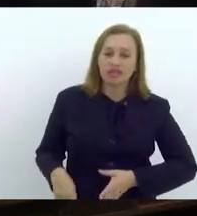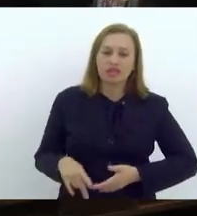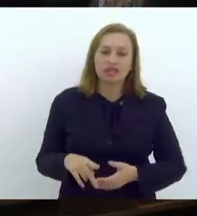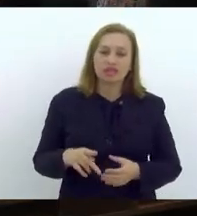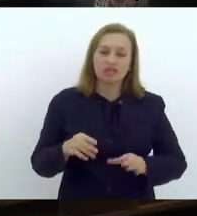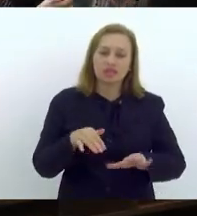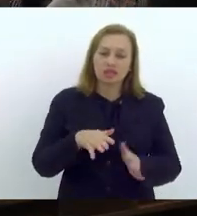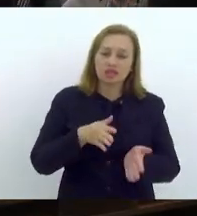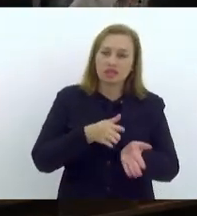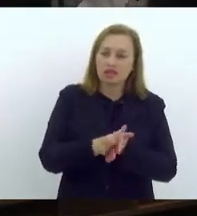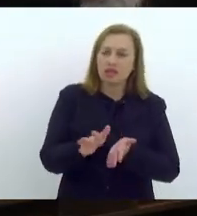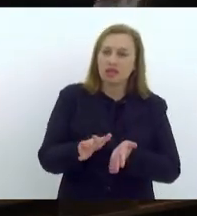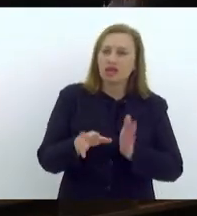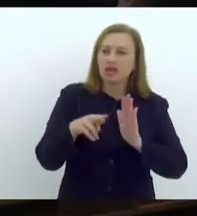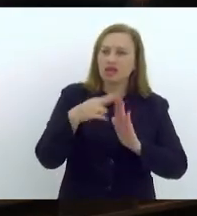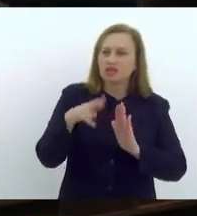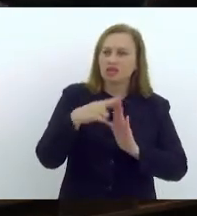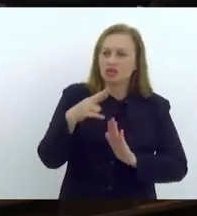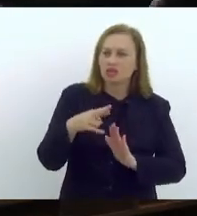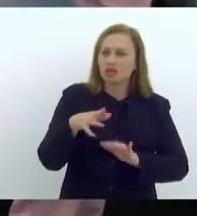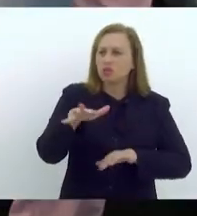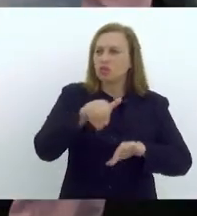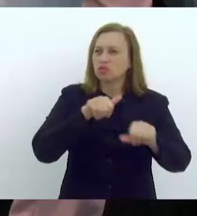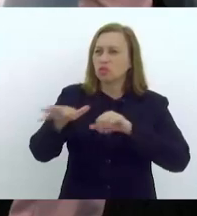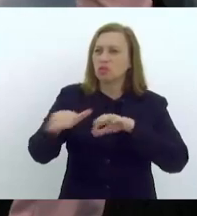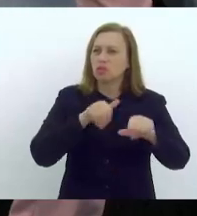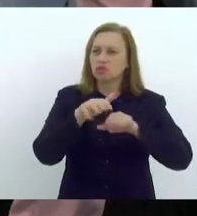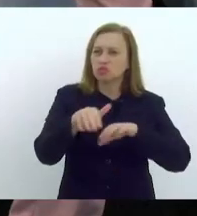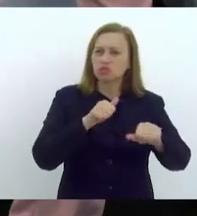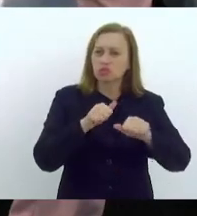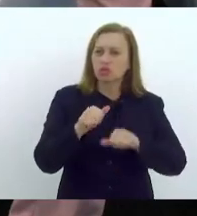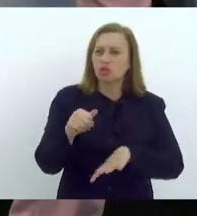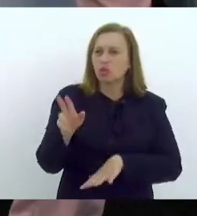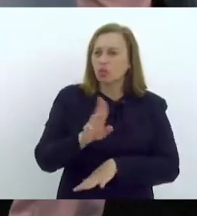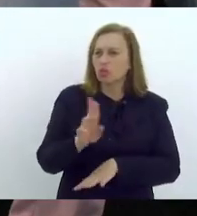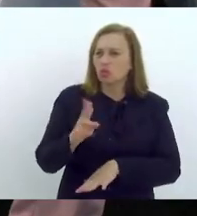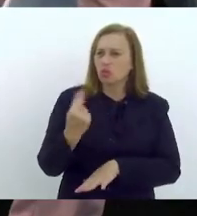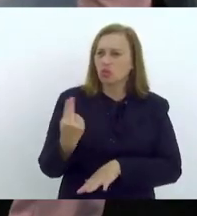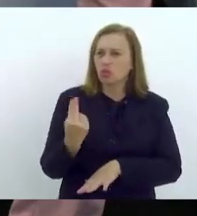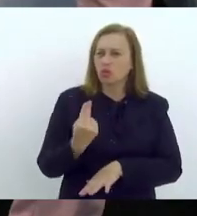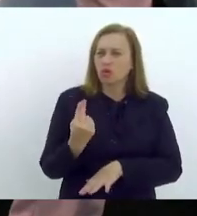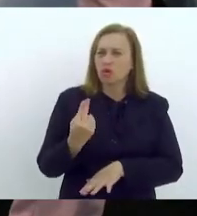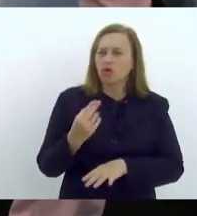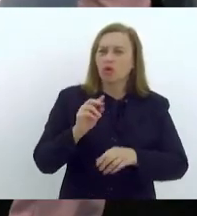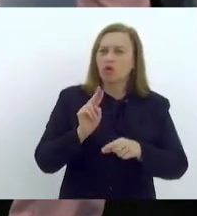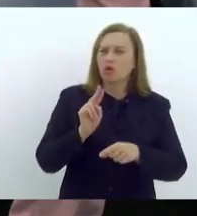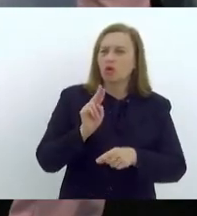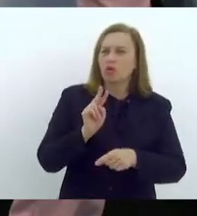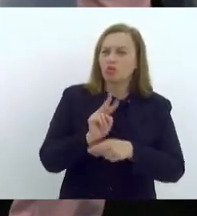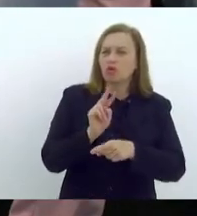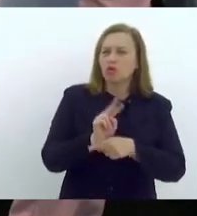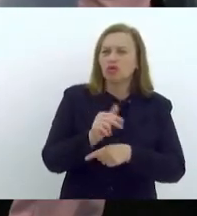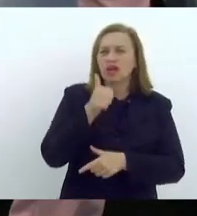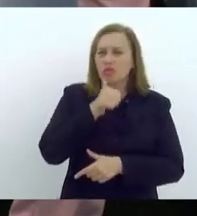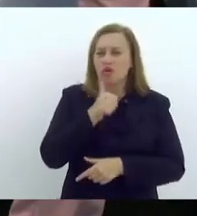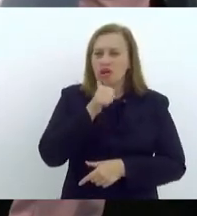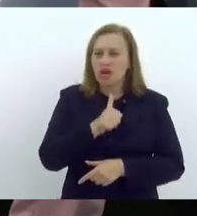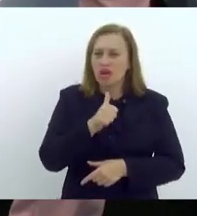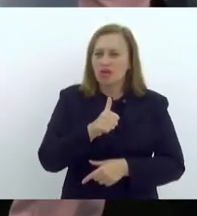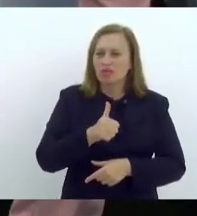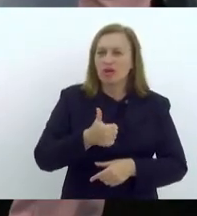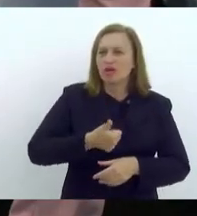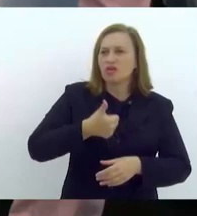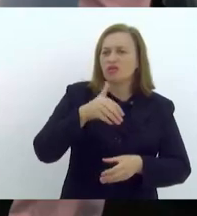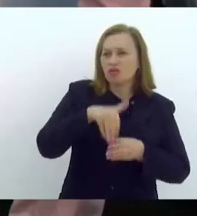a resolução para o chamamento para a gente colocar os nomes da Procuradoria da Mulher para a votação que já votou em primeira